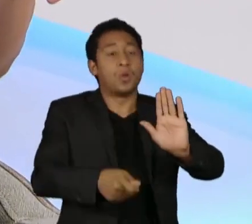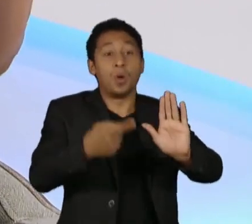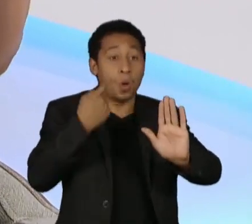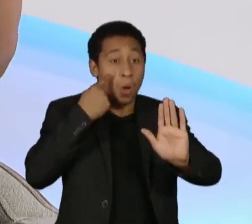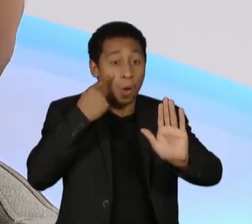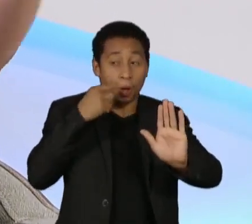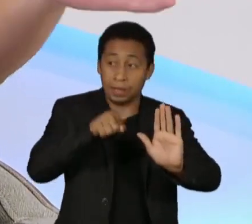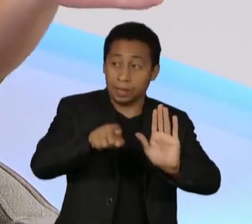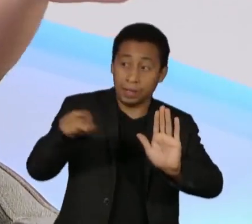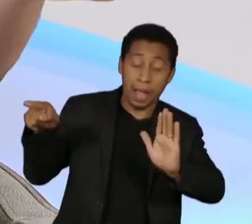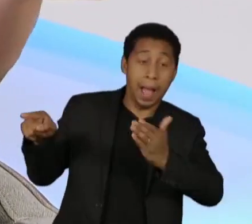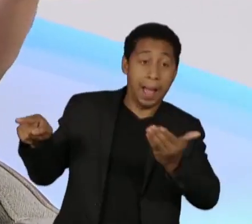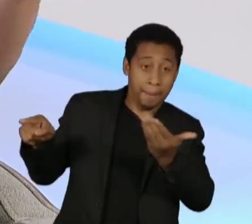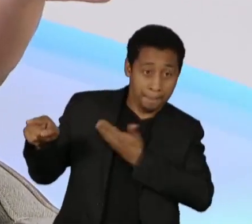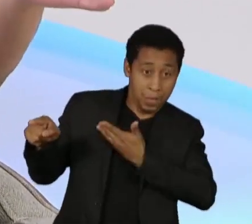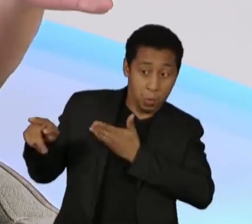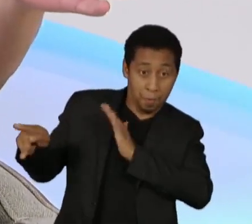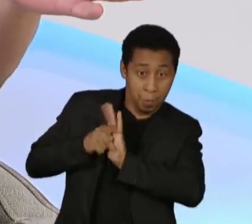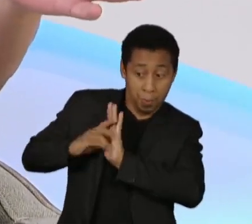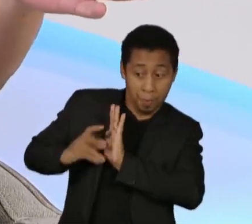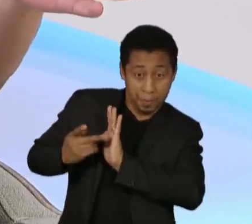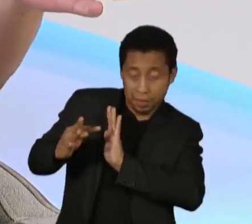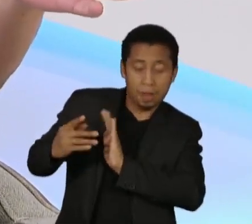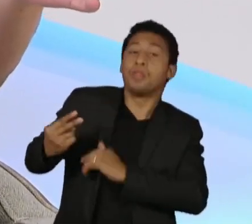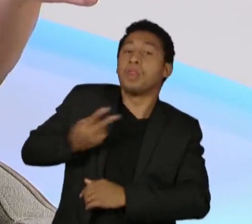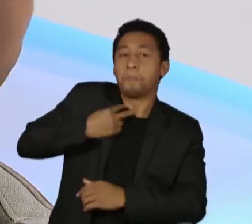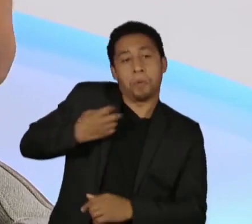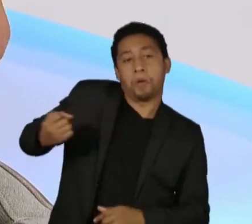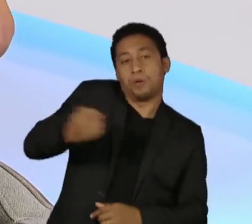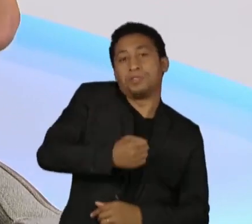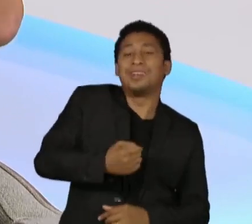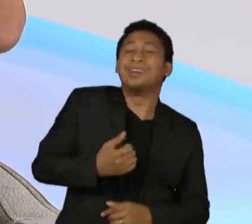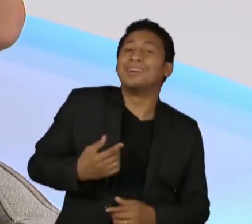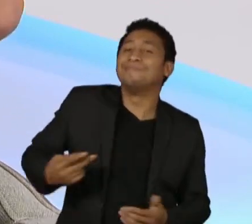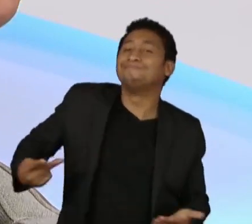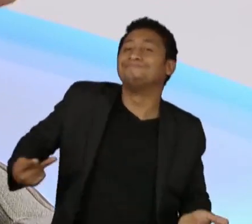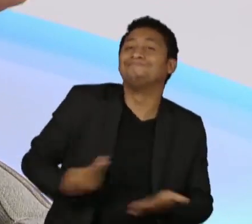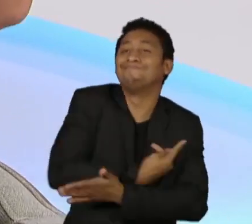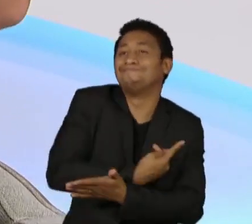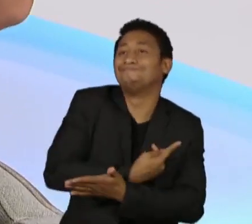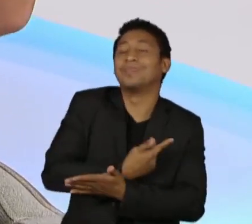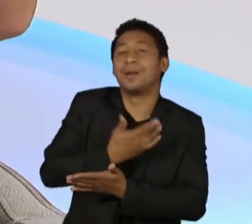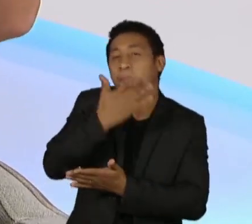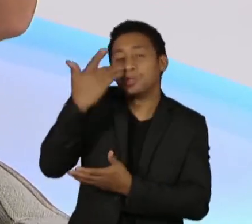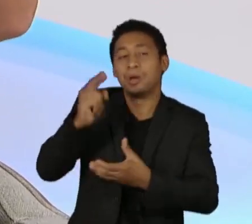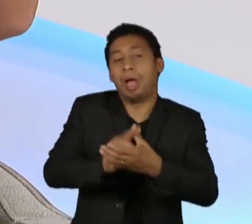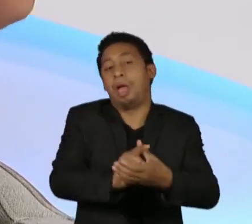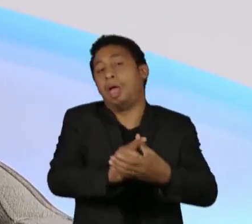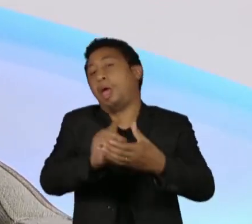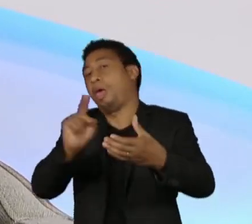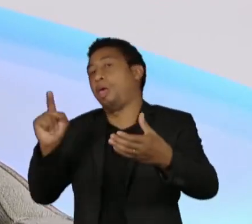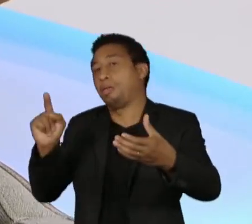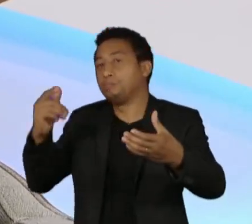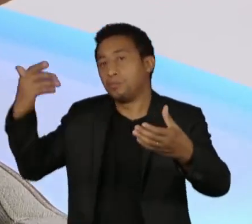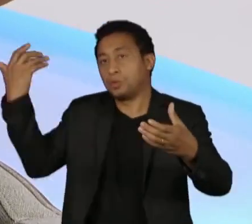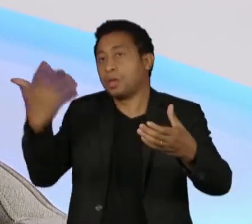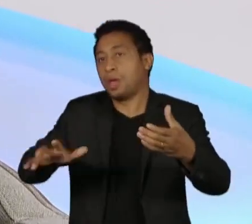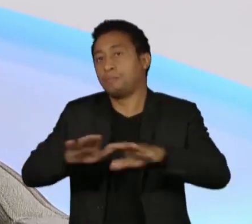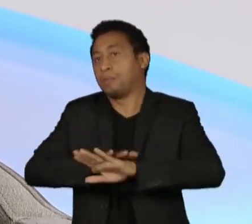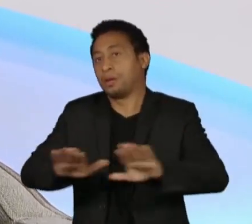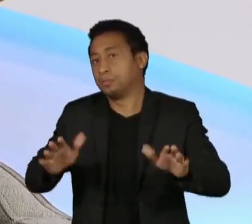etc., você também afasta quadros técnicos dos partidos, entendeu? O cara que um dia pensa e talvez um dia eu tenha interesse em ser, sei